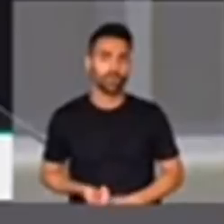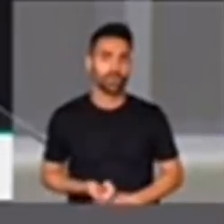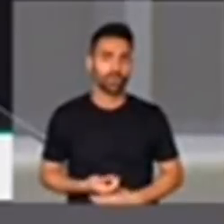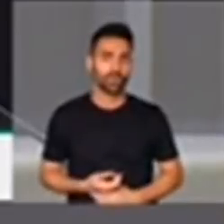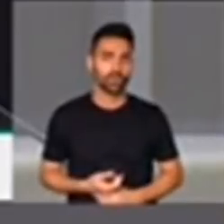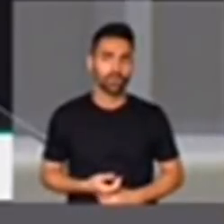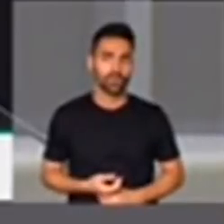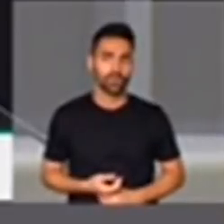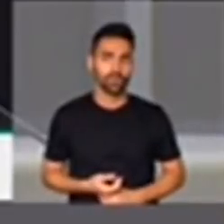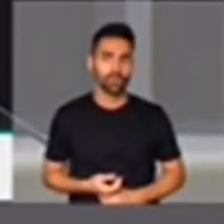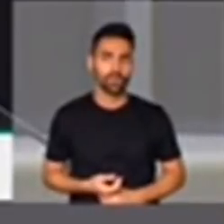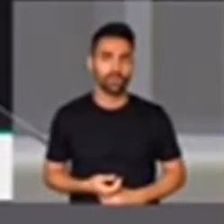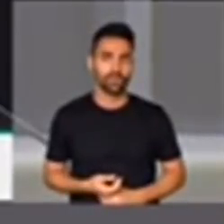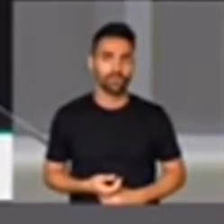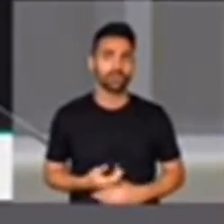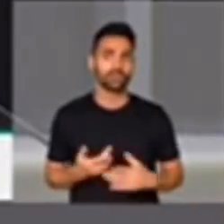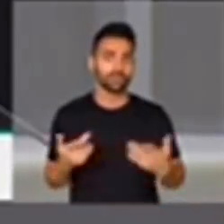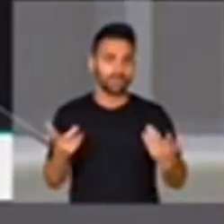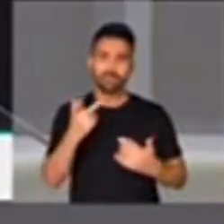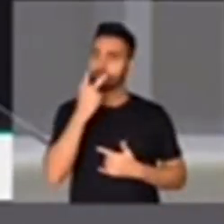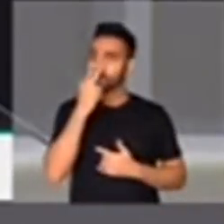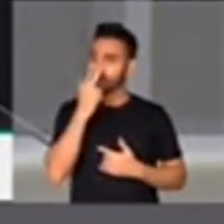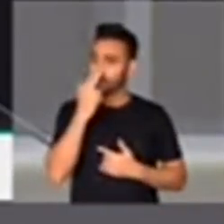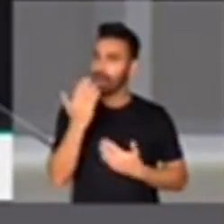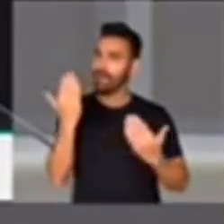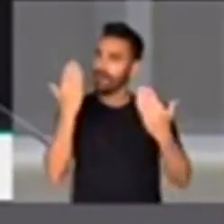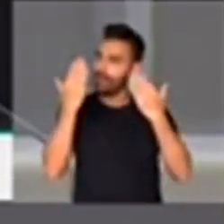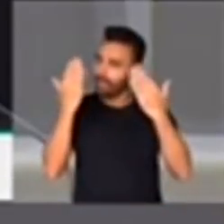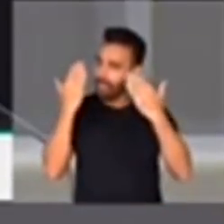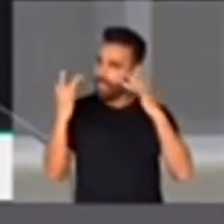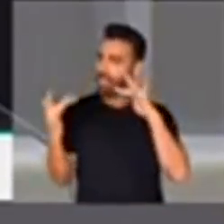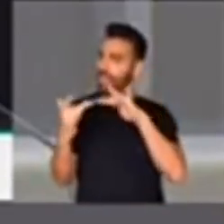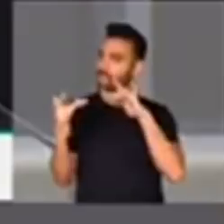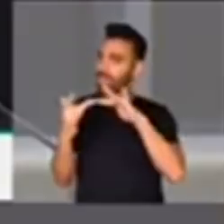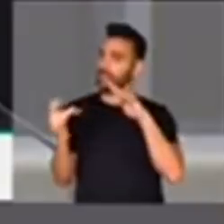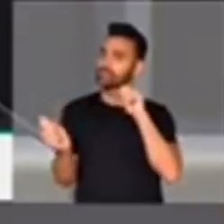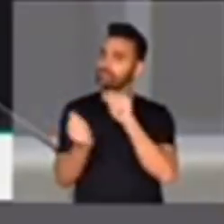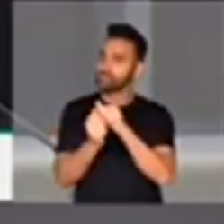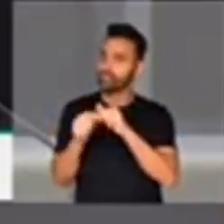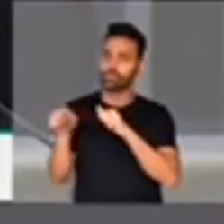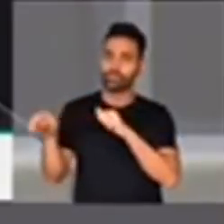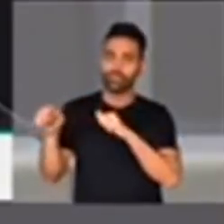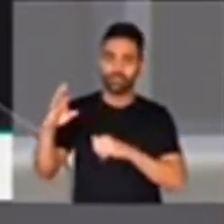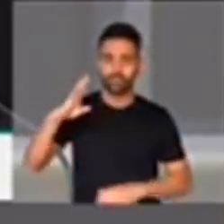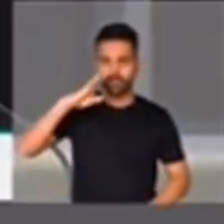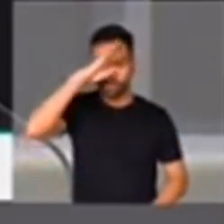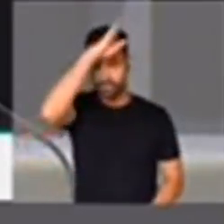E as conexões da família Bolsonaro com as milícias deve ser motivo